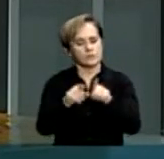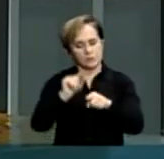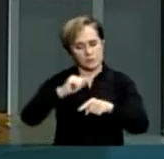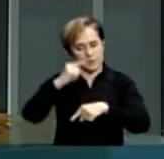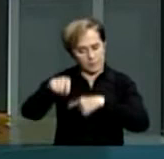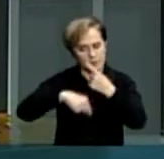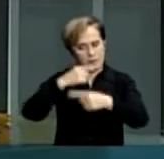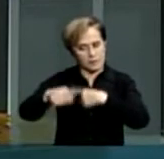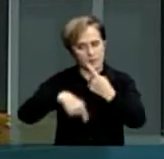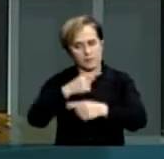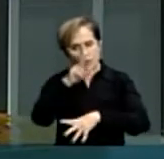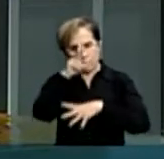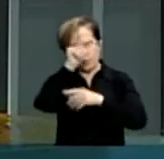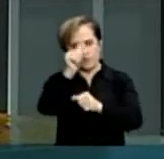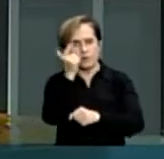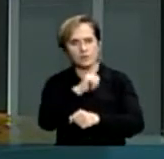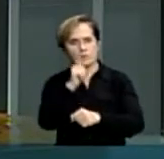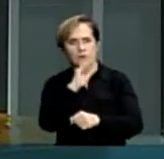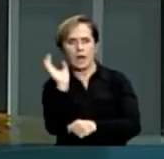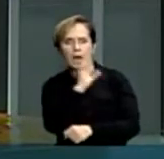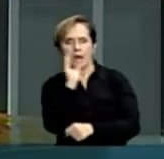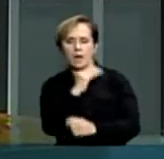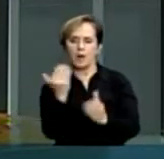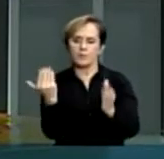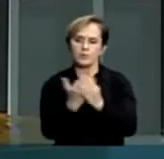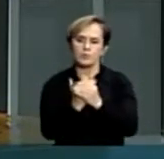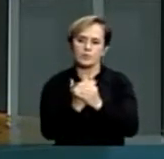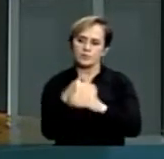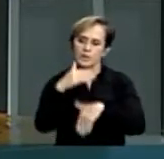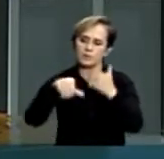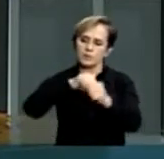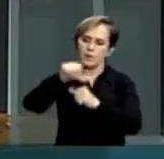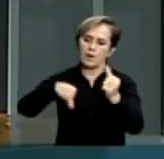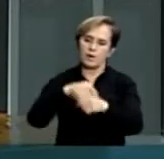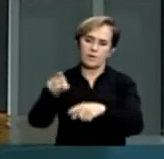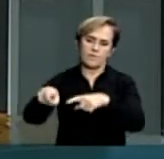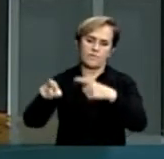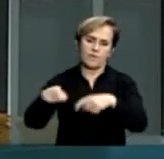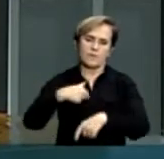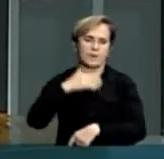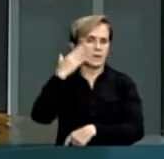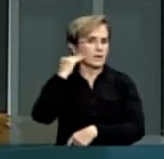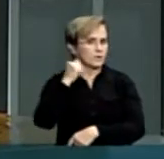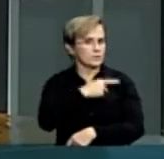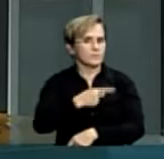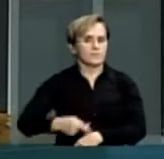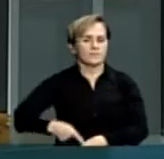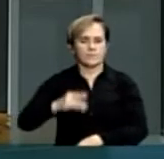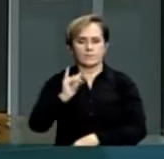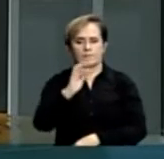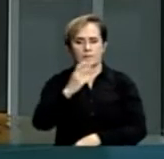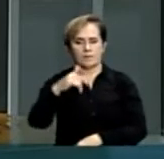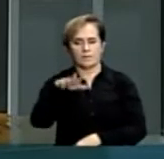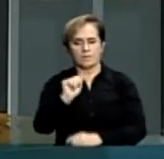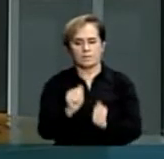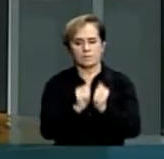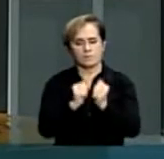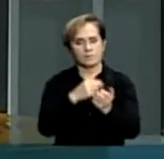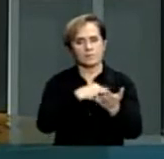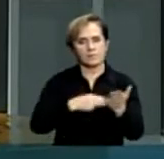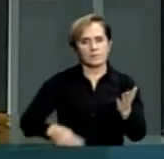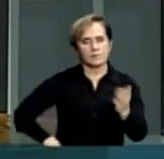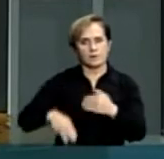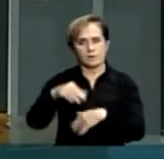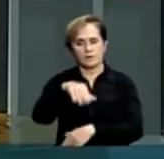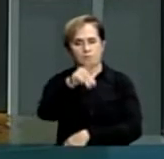mais ter força para poder agilizar o processo da reforma agrária. Eu sei que o presidente do INCRA, juntamente com o ministro do